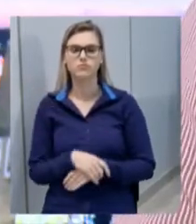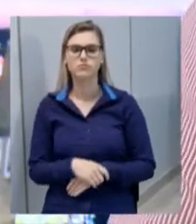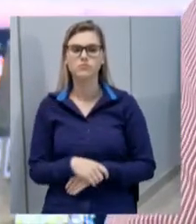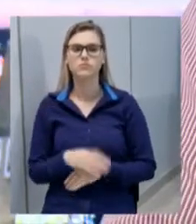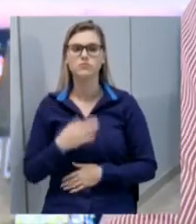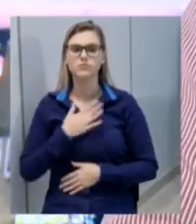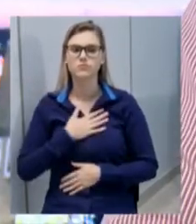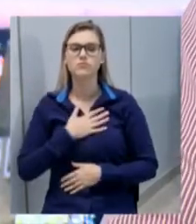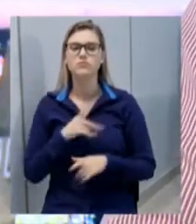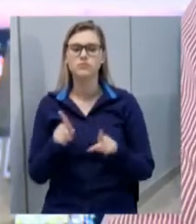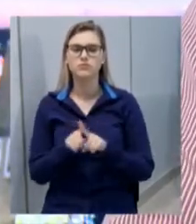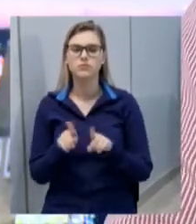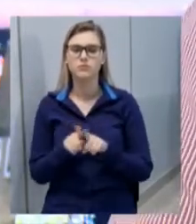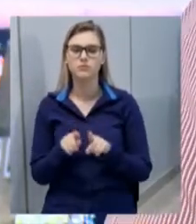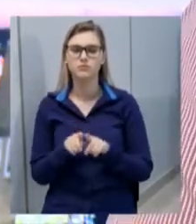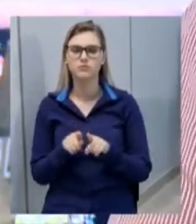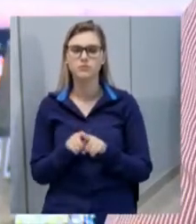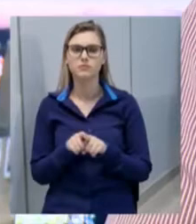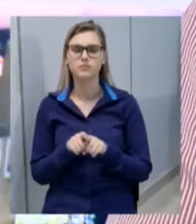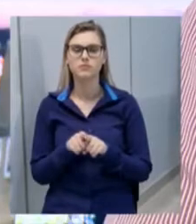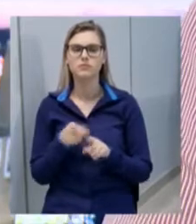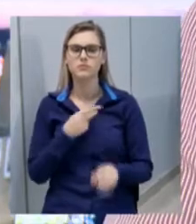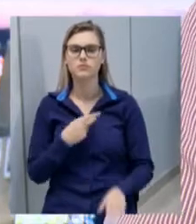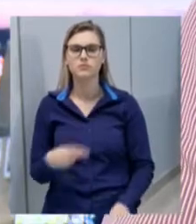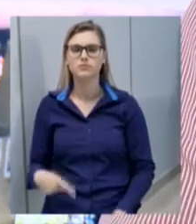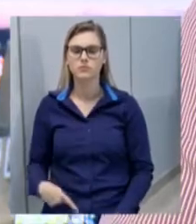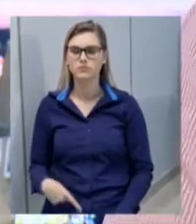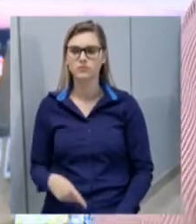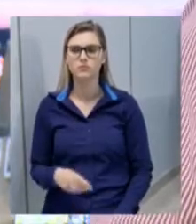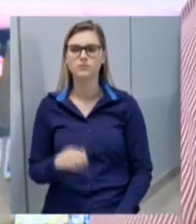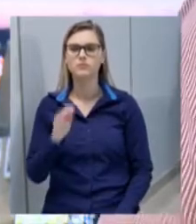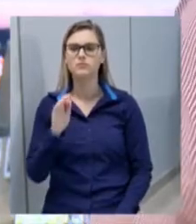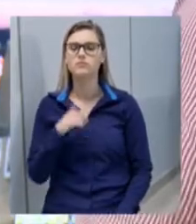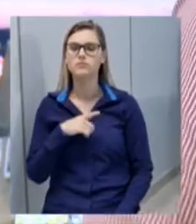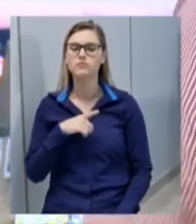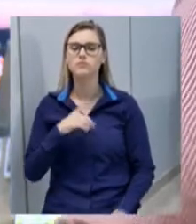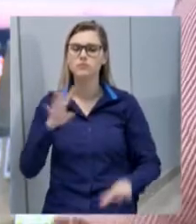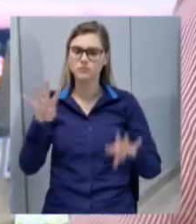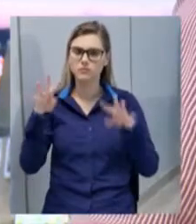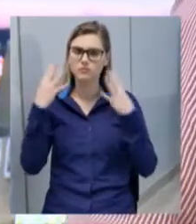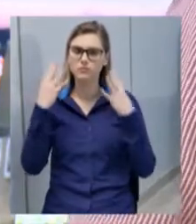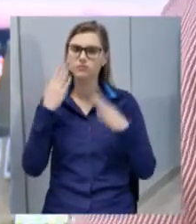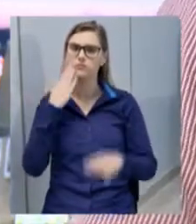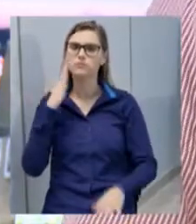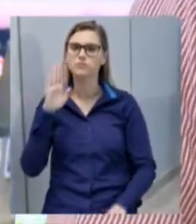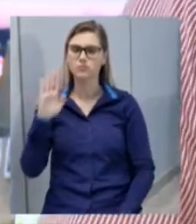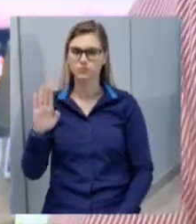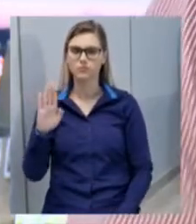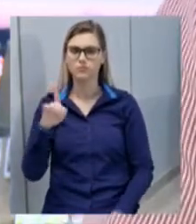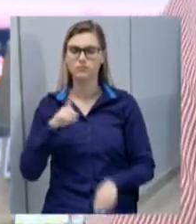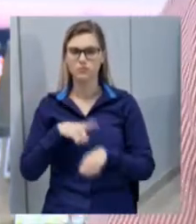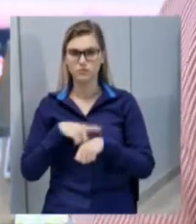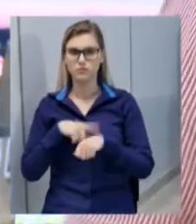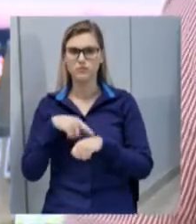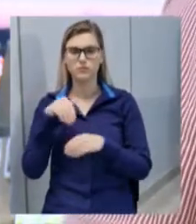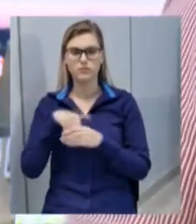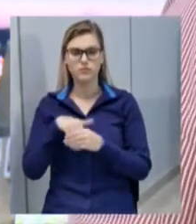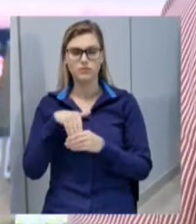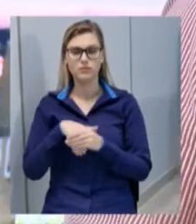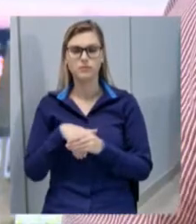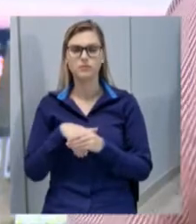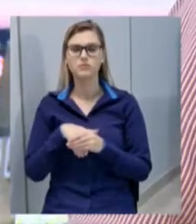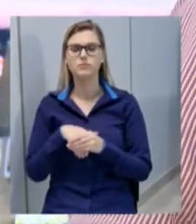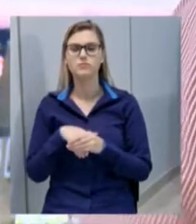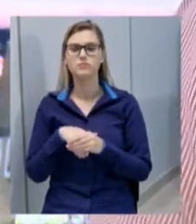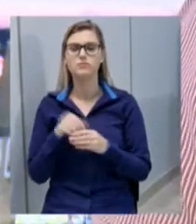gostaria também, senhor presidente, de chamar a atenção para as promessas em período eleitoral.